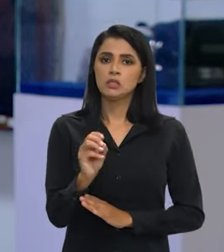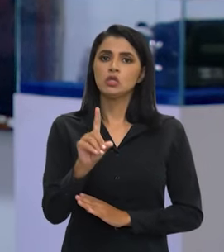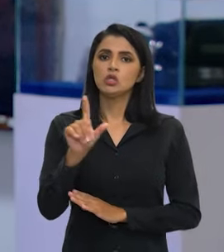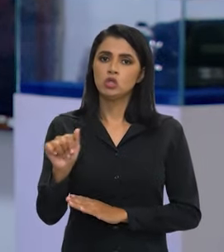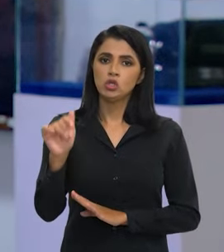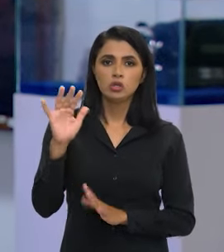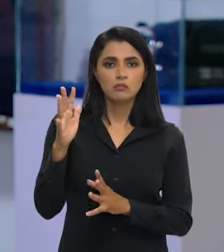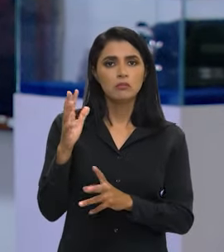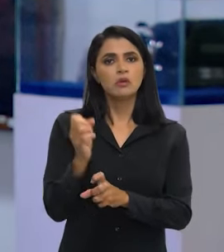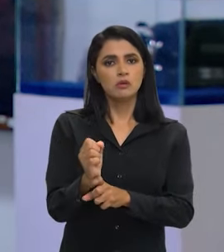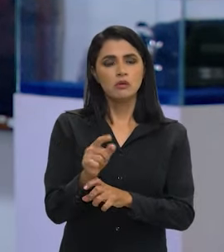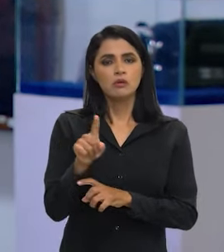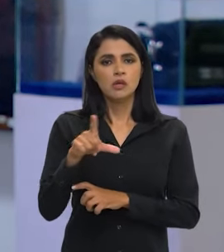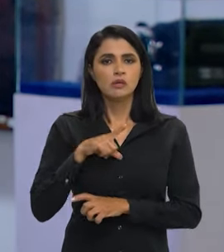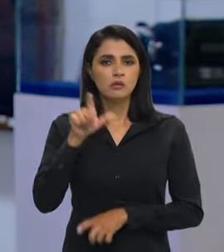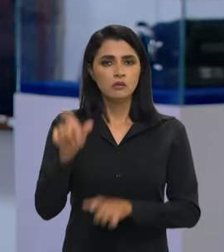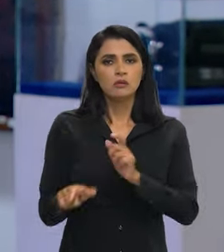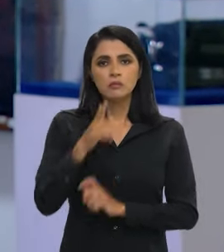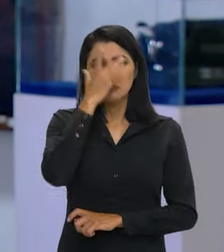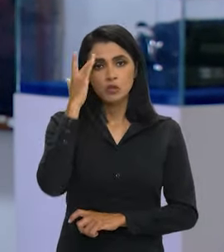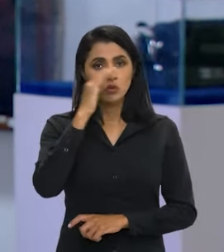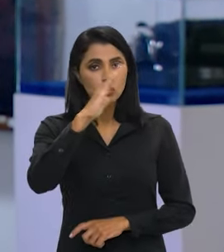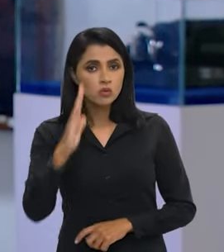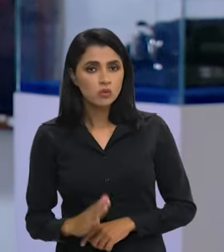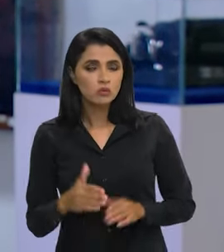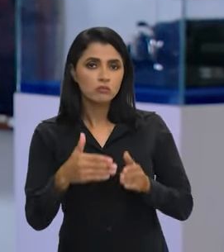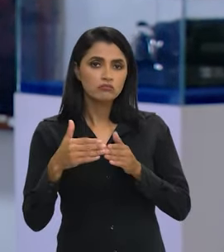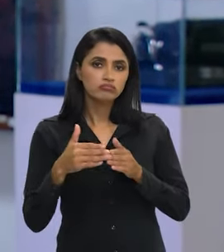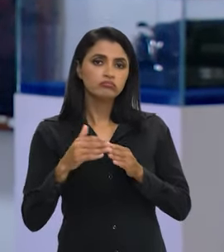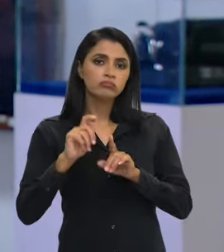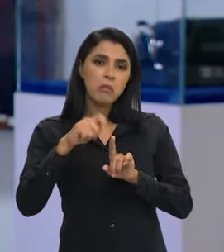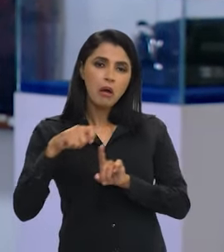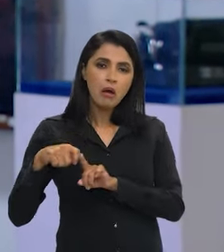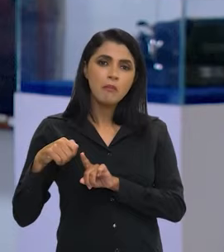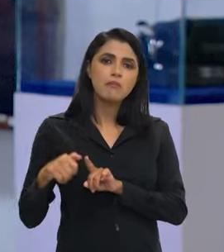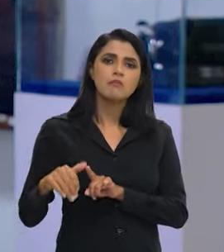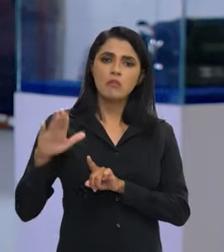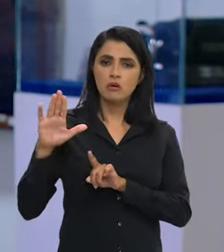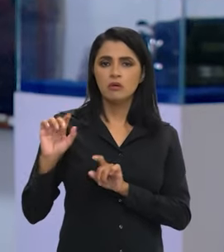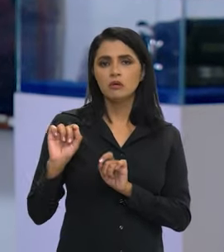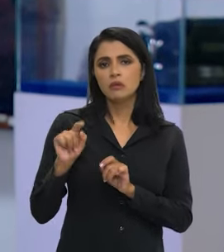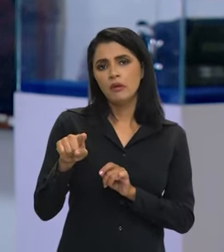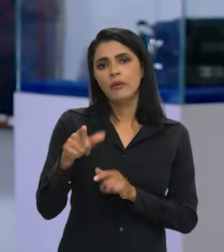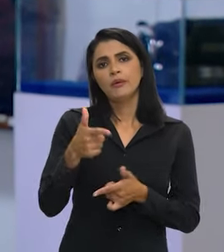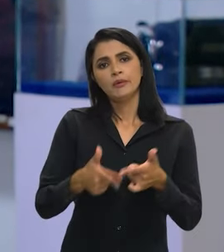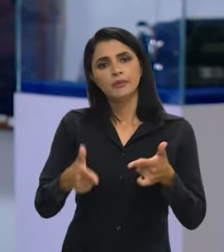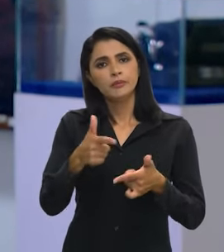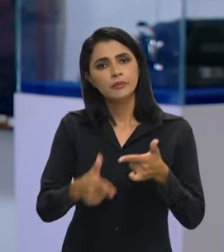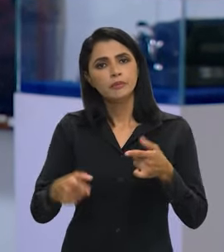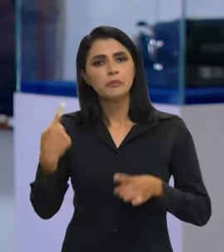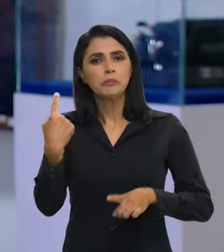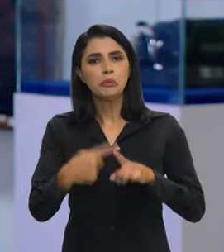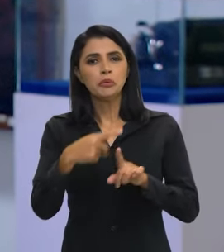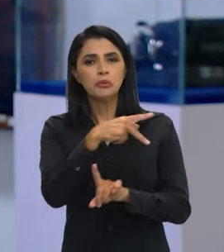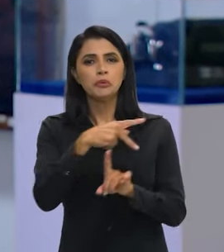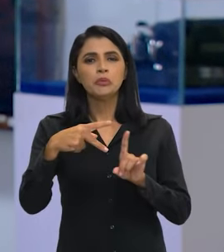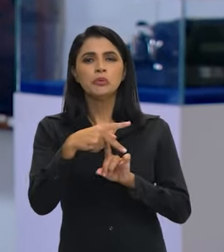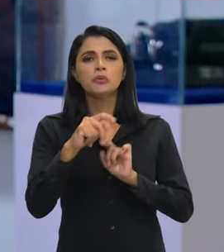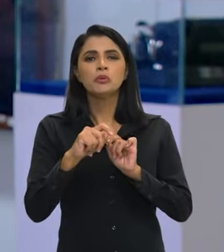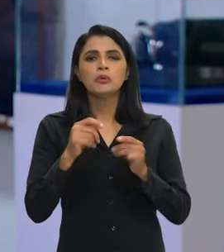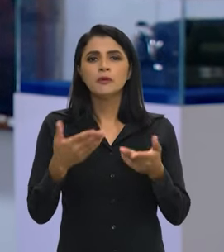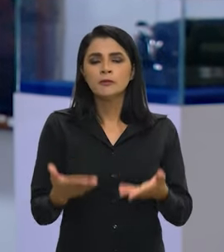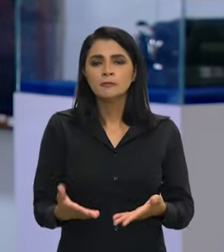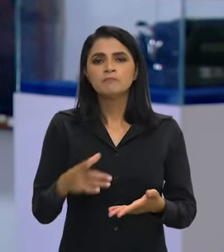Então você vai ter brasileiros que estão com o pedido para alguns, mais meses ainda, né? E isso é um problema, porque a Previdência é para,